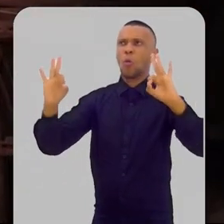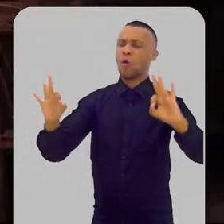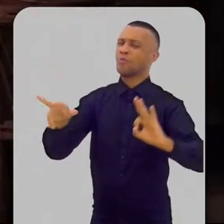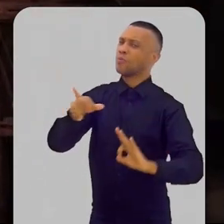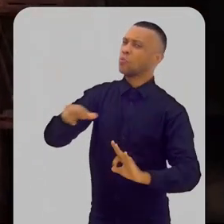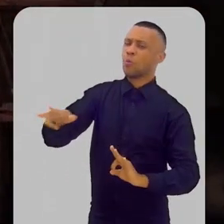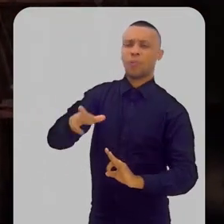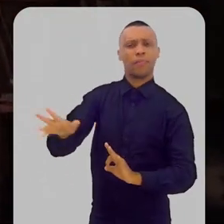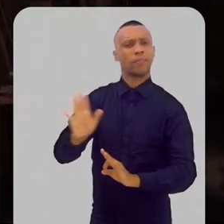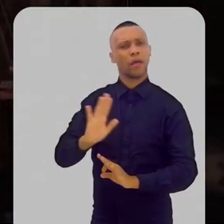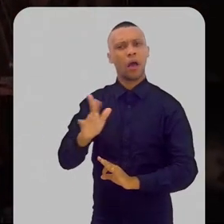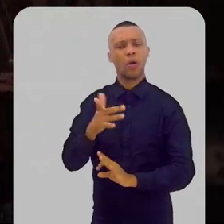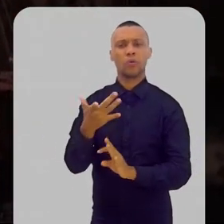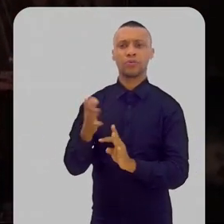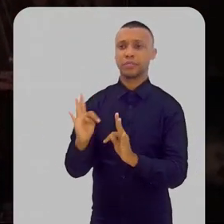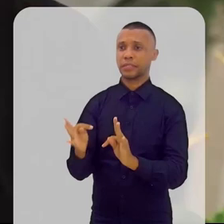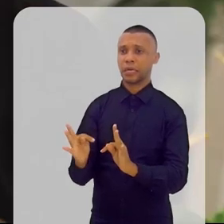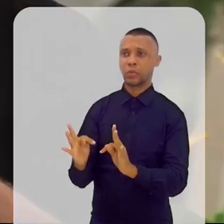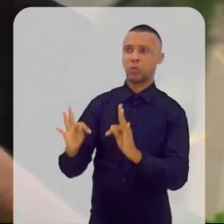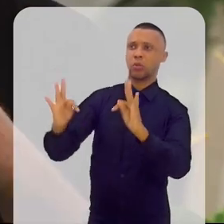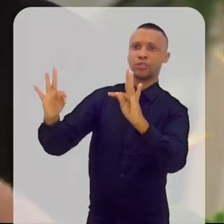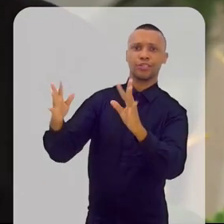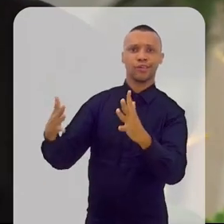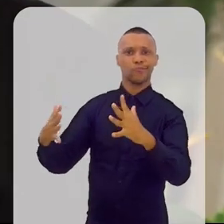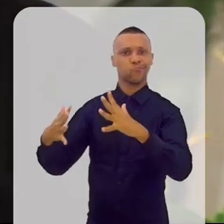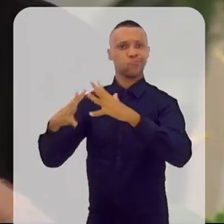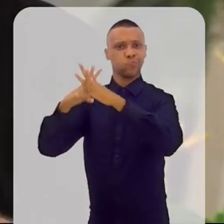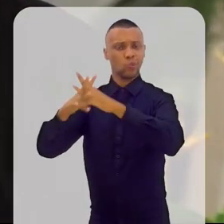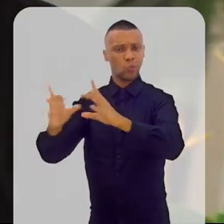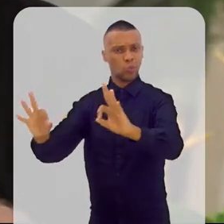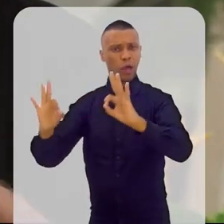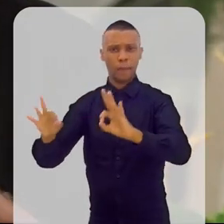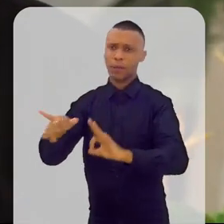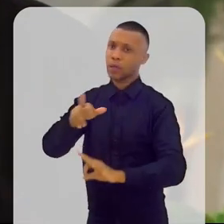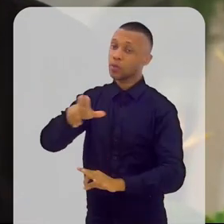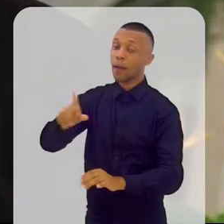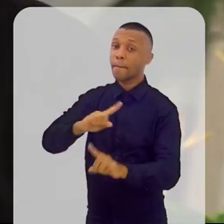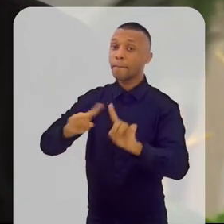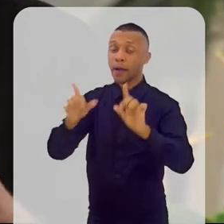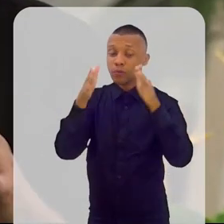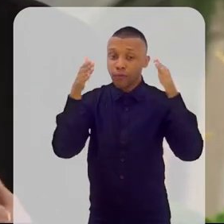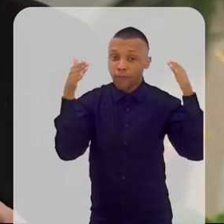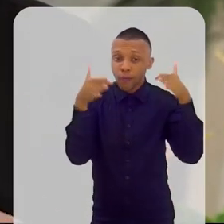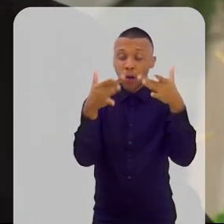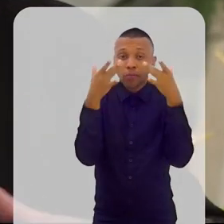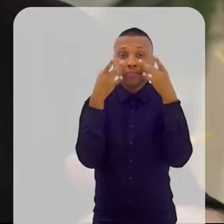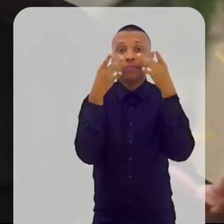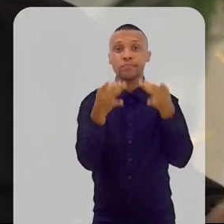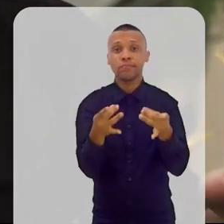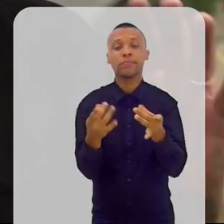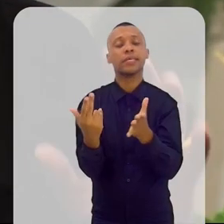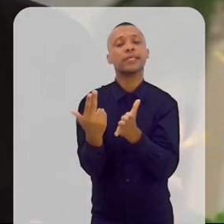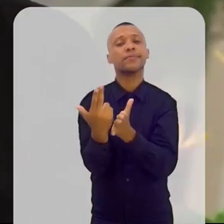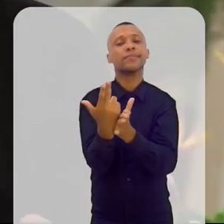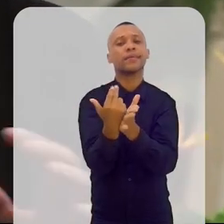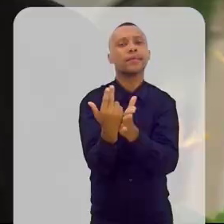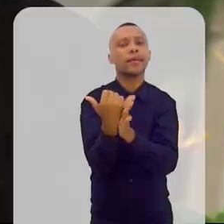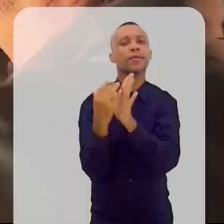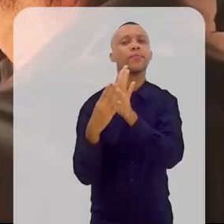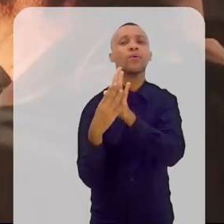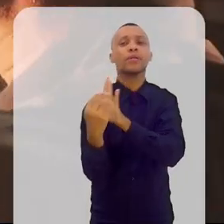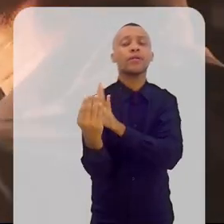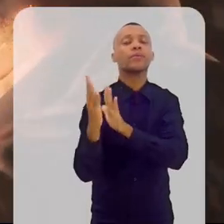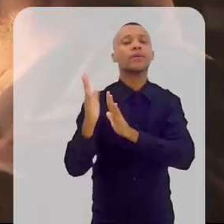muito sofisticado de tecnologia. Mas nós prestamos atenção, procuramos prestar atenção nesse desenho que já vinha sendo construído há muito tempo.